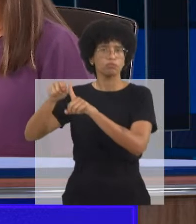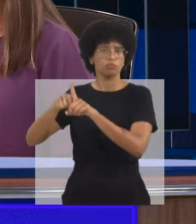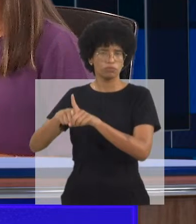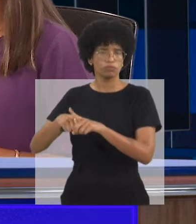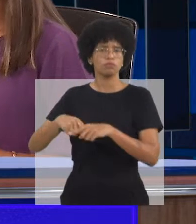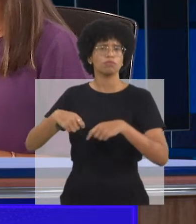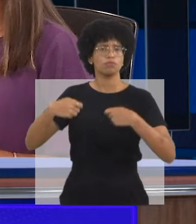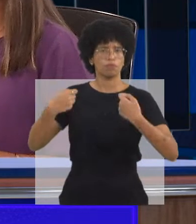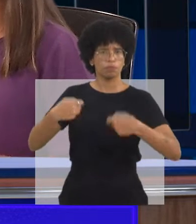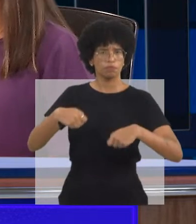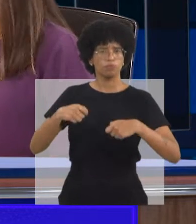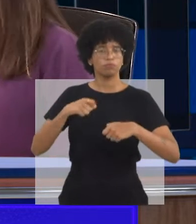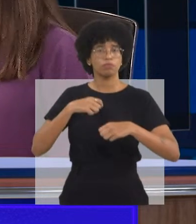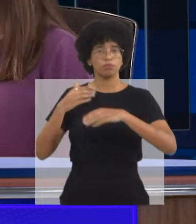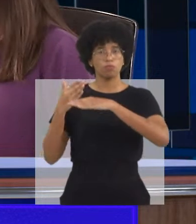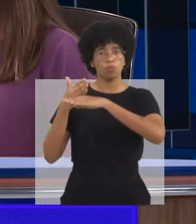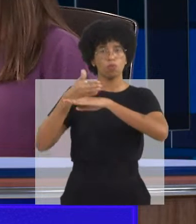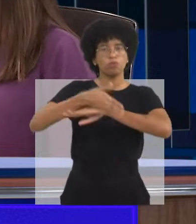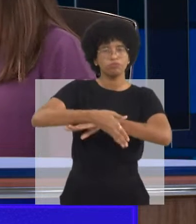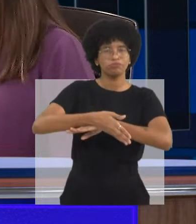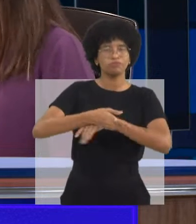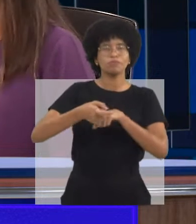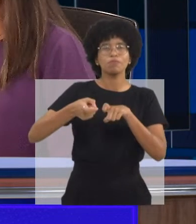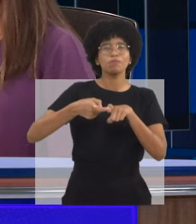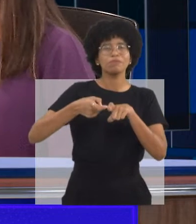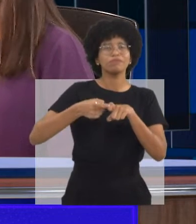criança nasce, até o ano de vida,